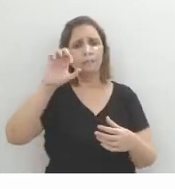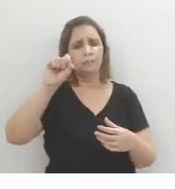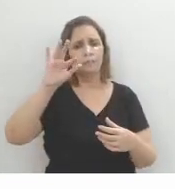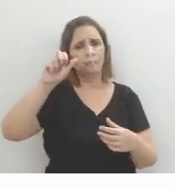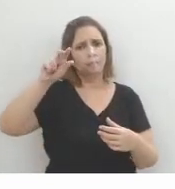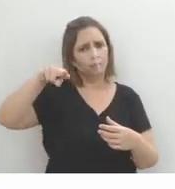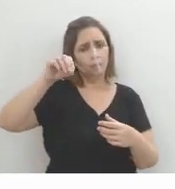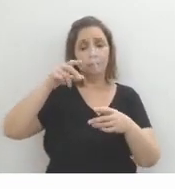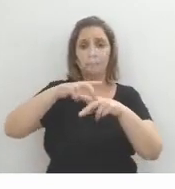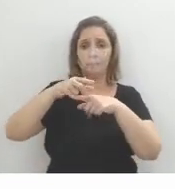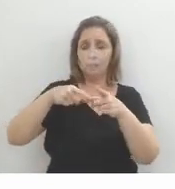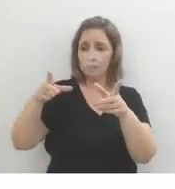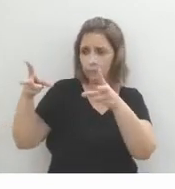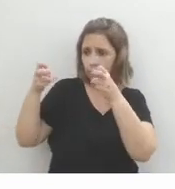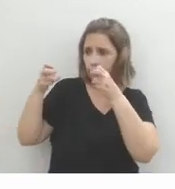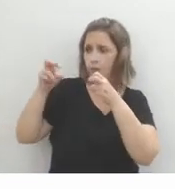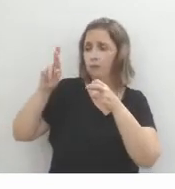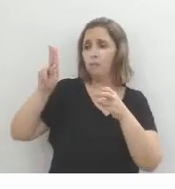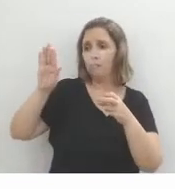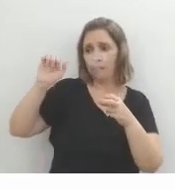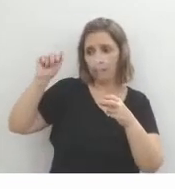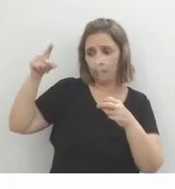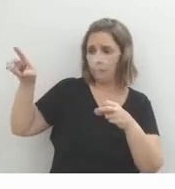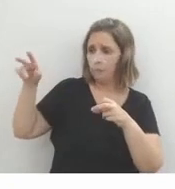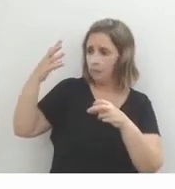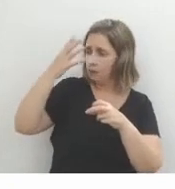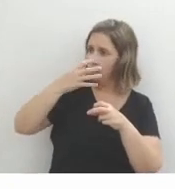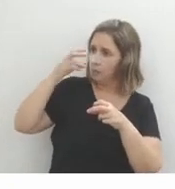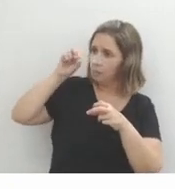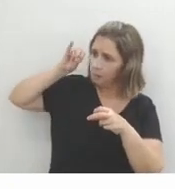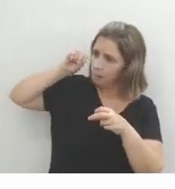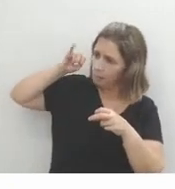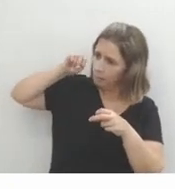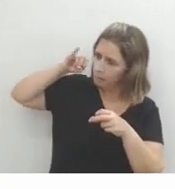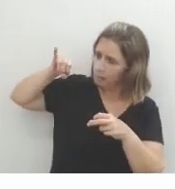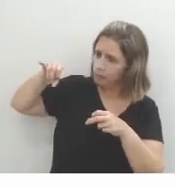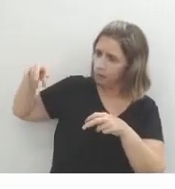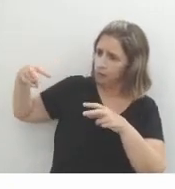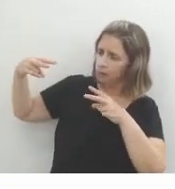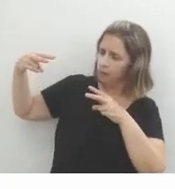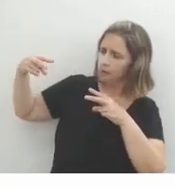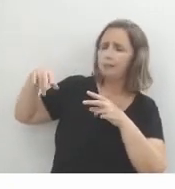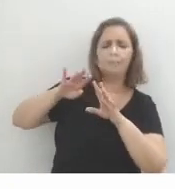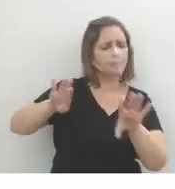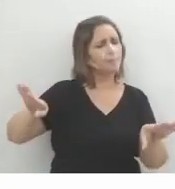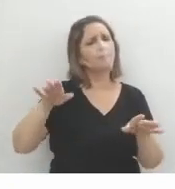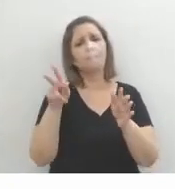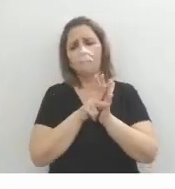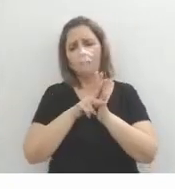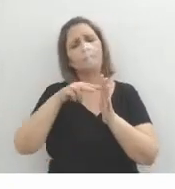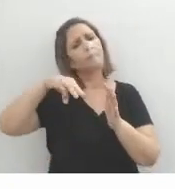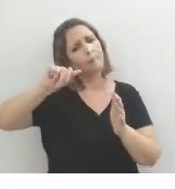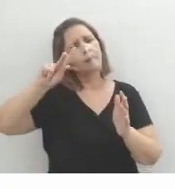percebeu que estava rolando o interesse por parte de Rubião, né? Isso é típico da obra